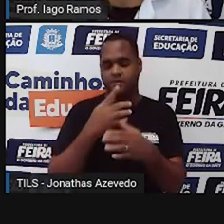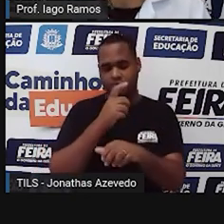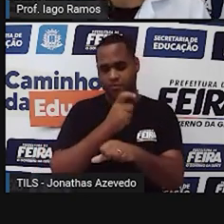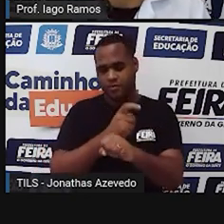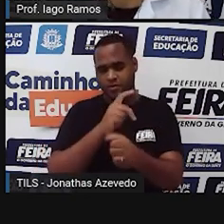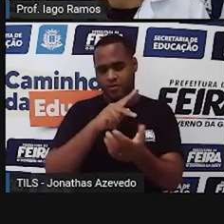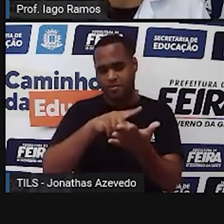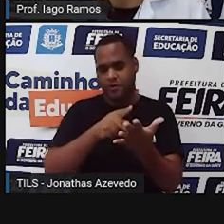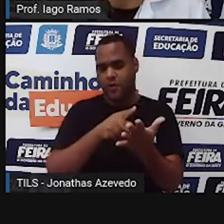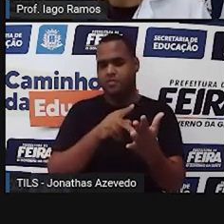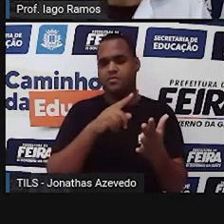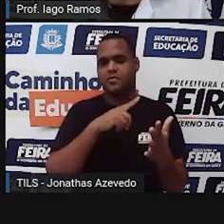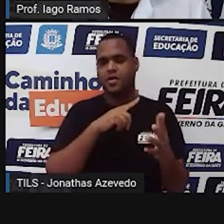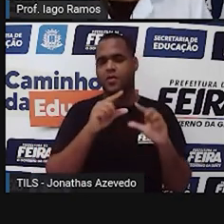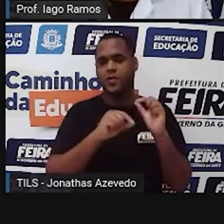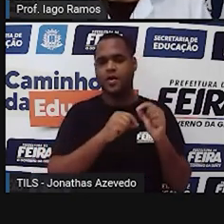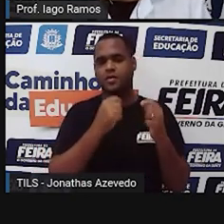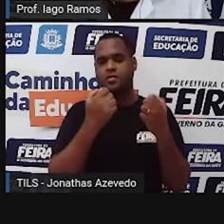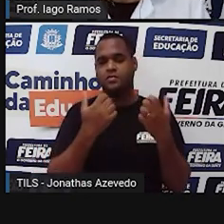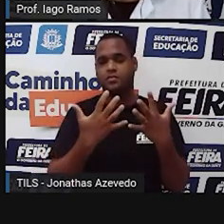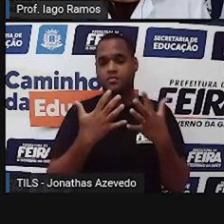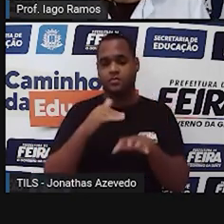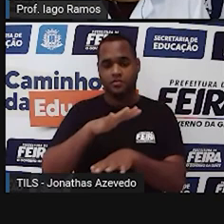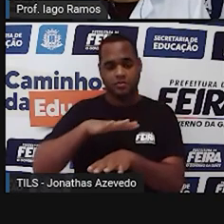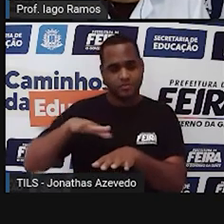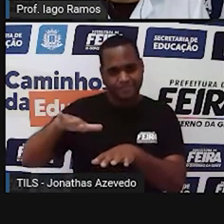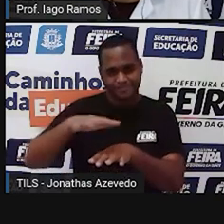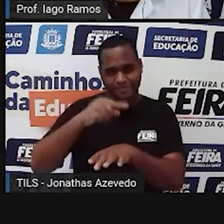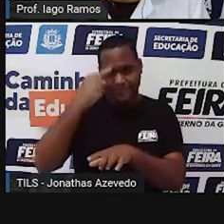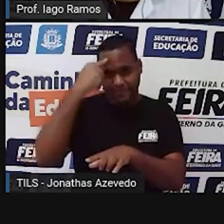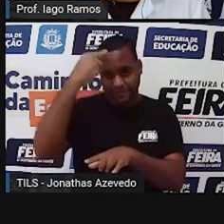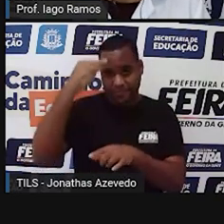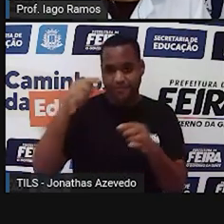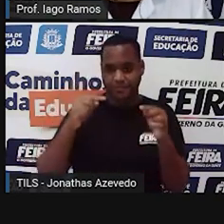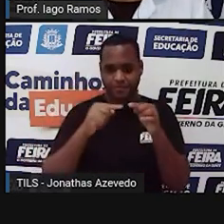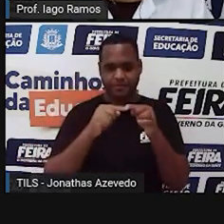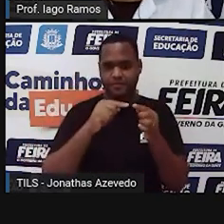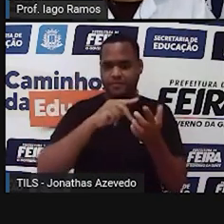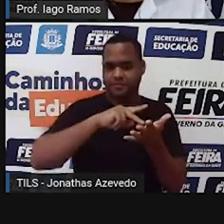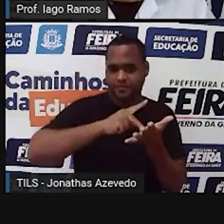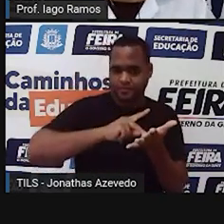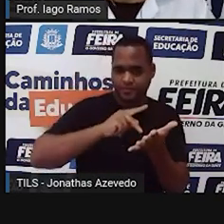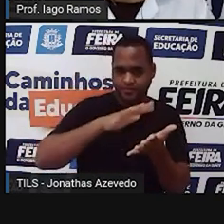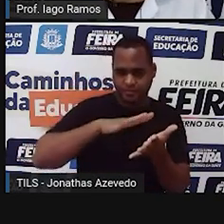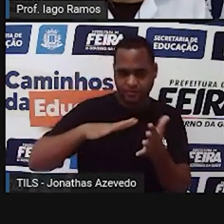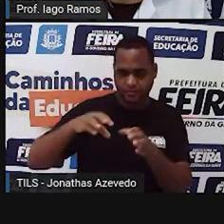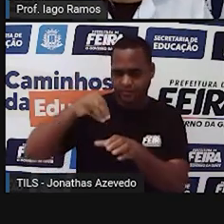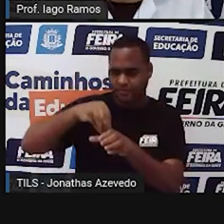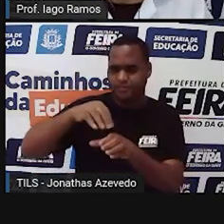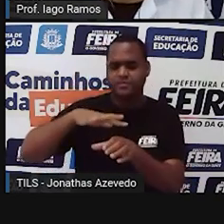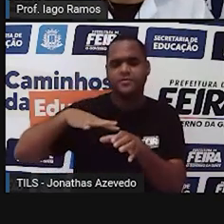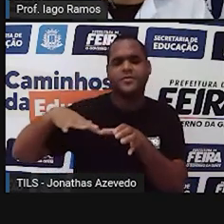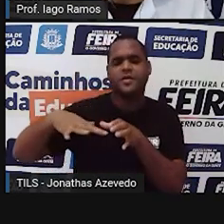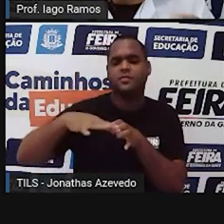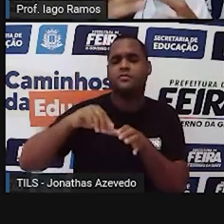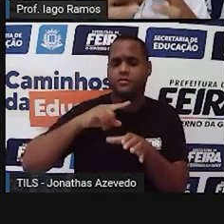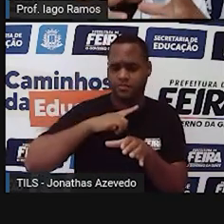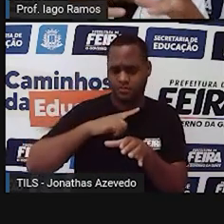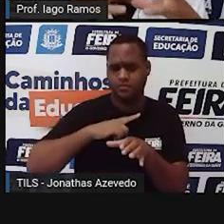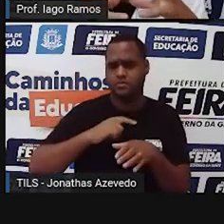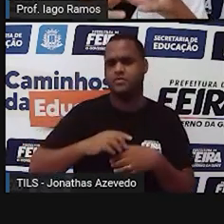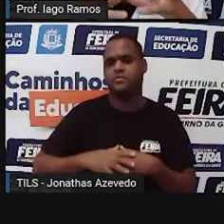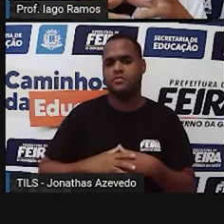geométricos, né, os sólidos geométricos, eles têm espaço interno. que é espaço interno?